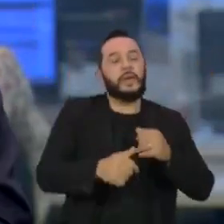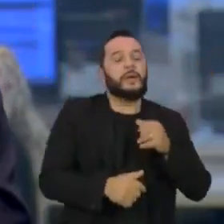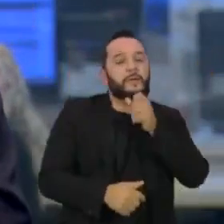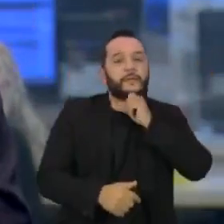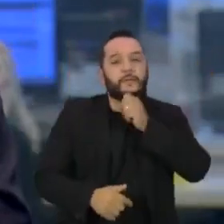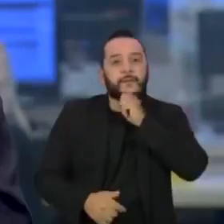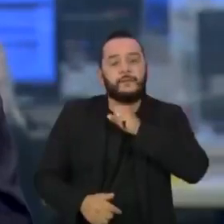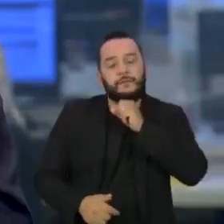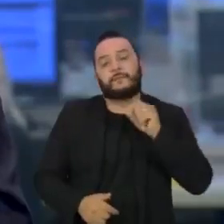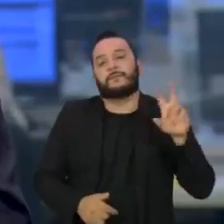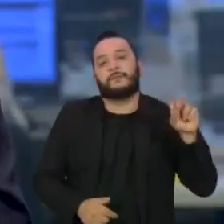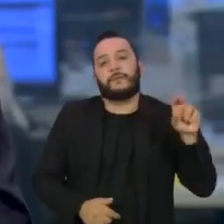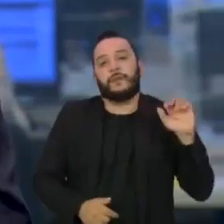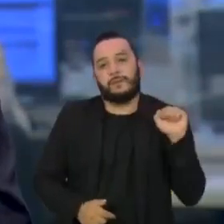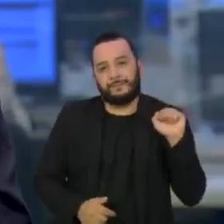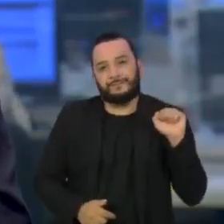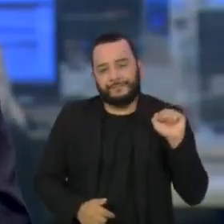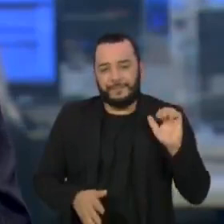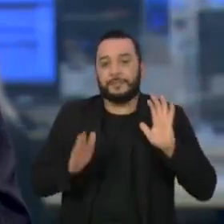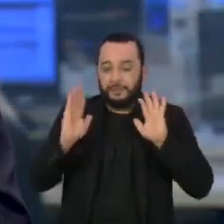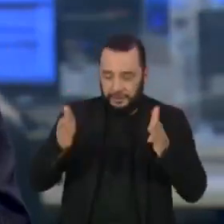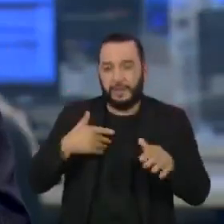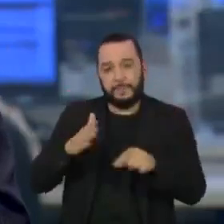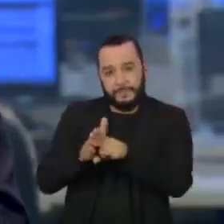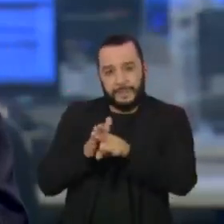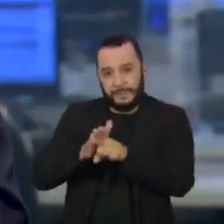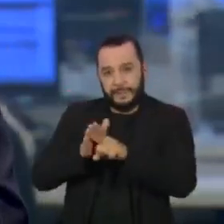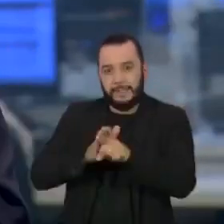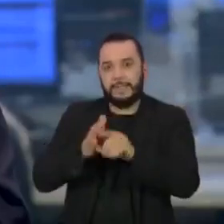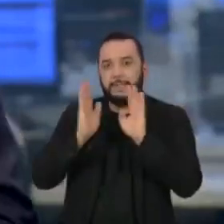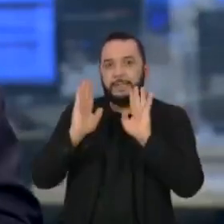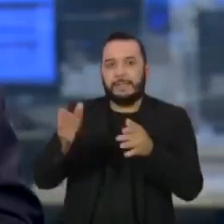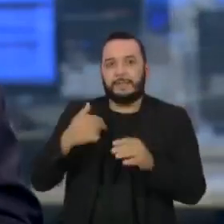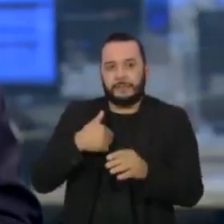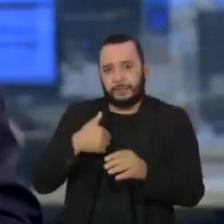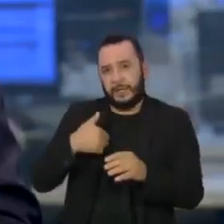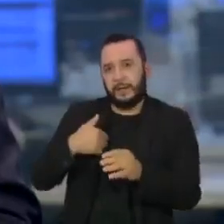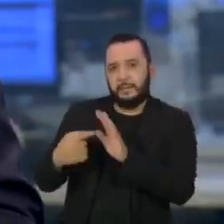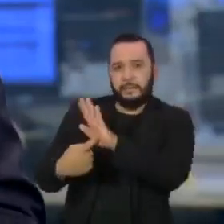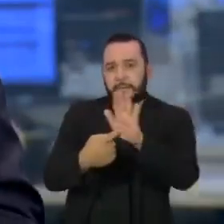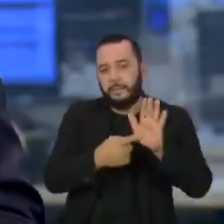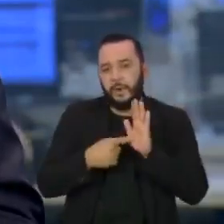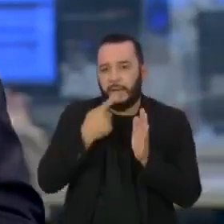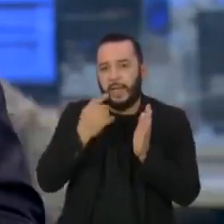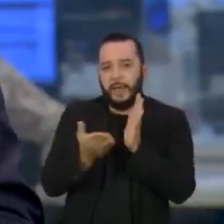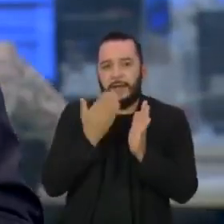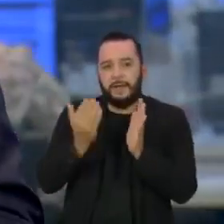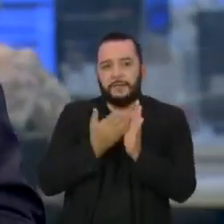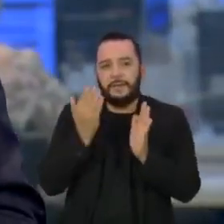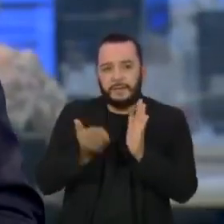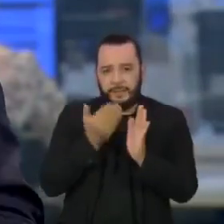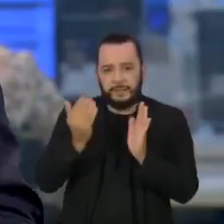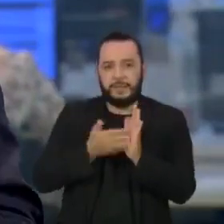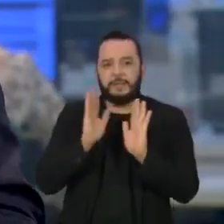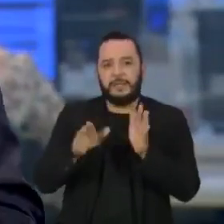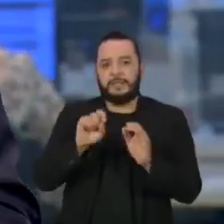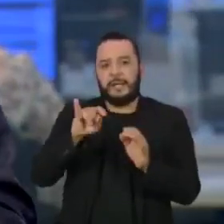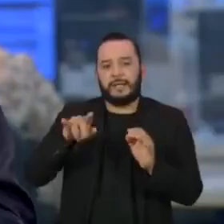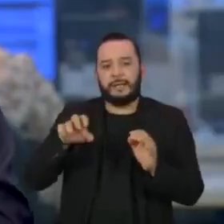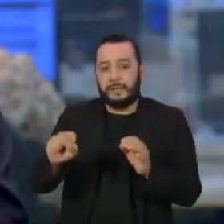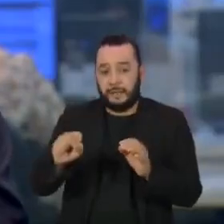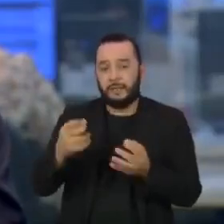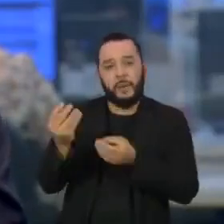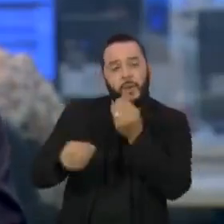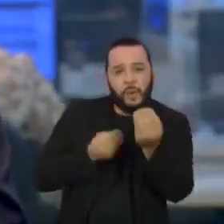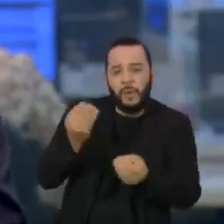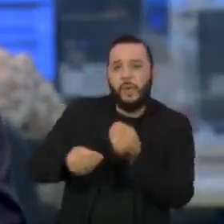Essa é uma das conclusões de um estudo publicado esta semana na revista Science. Diminuir a temperatura do planeta é um desafio de agora para